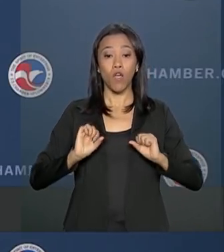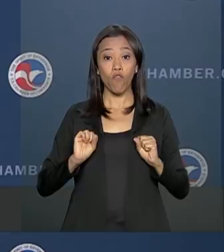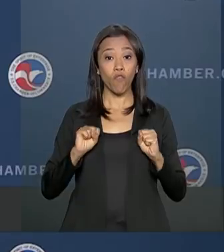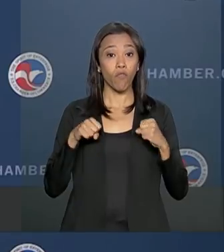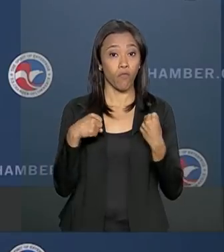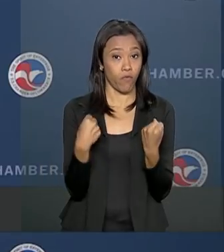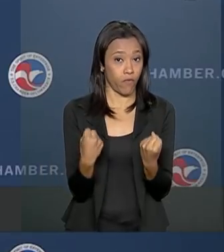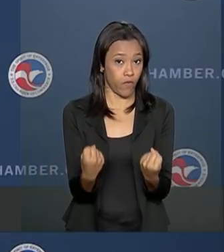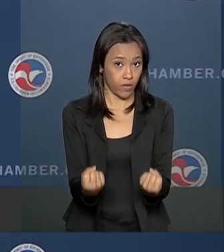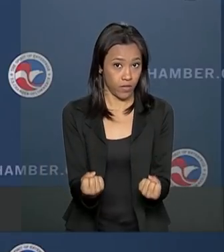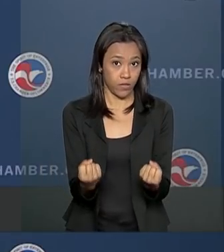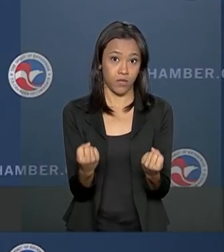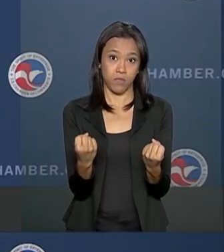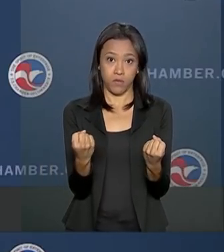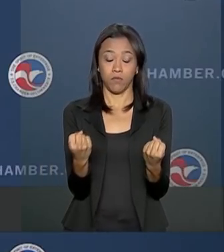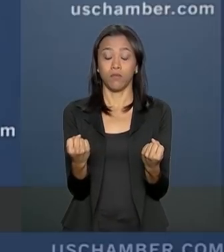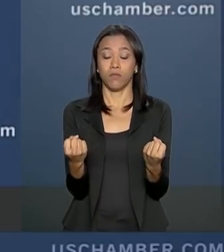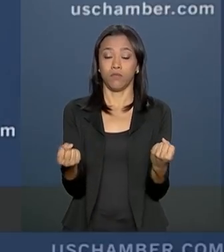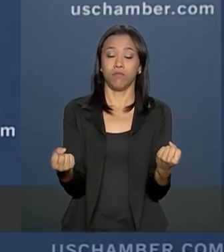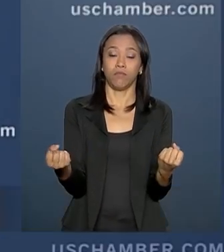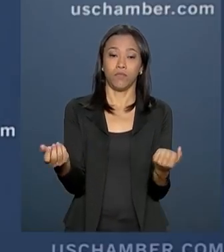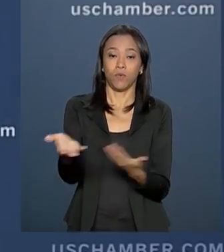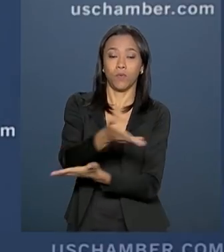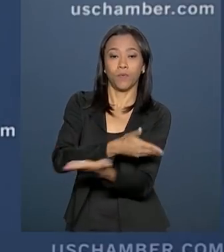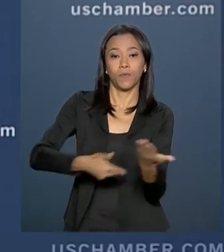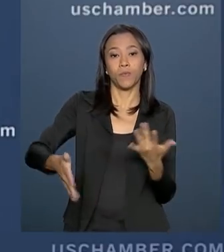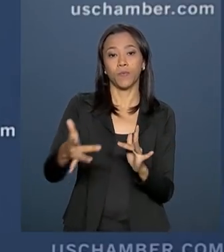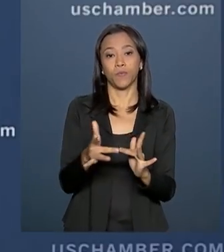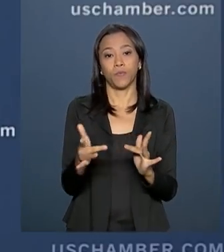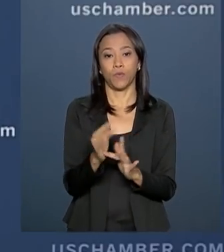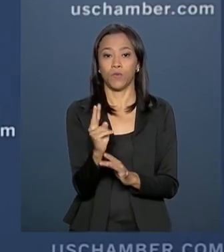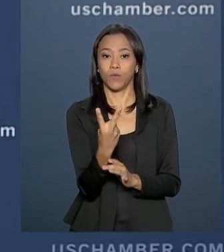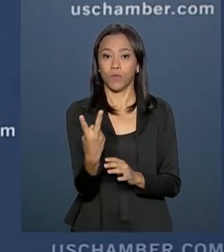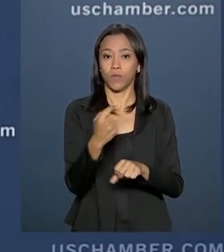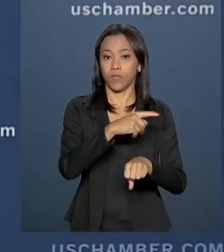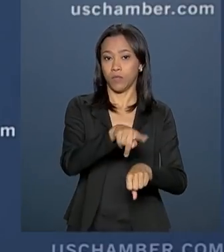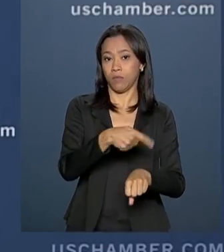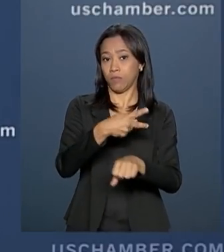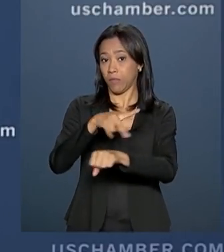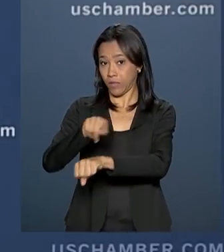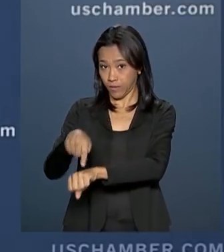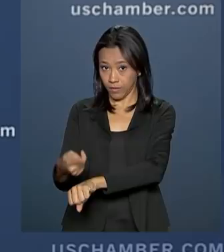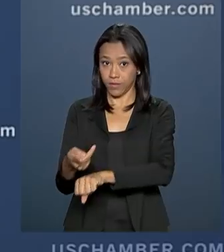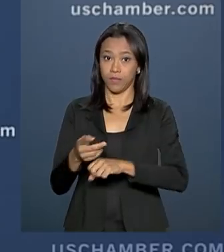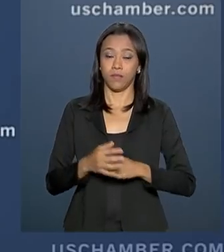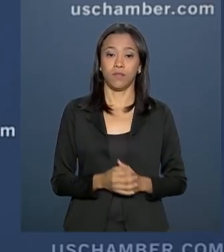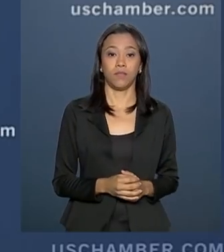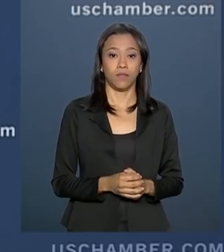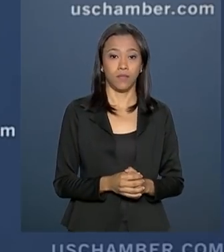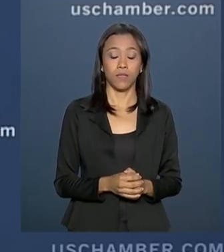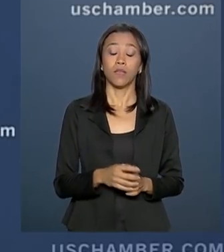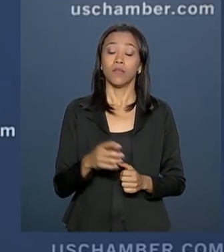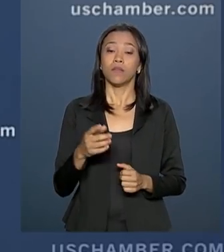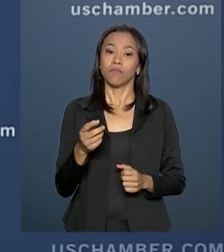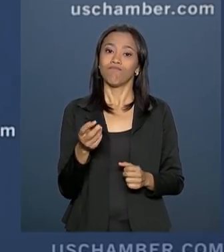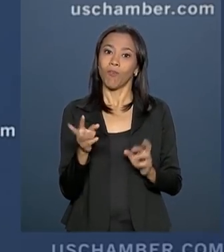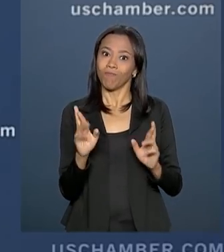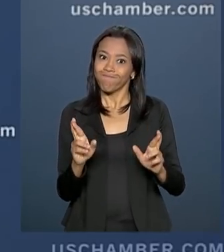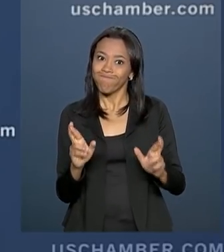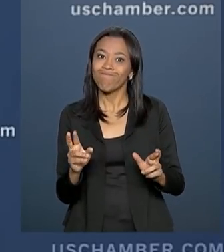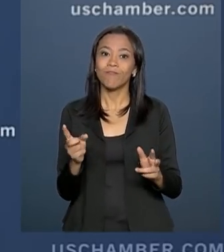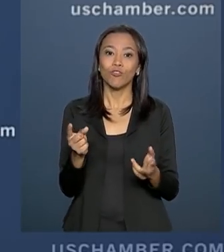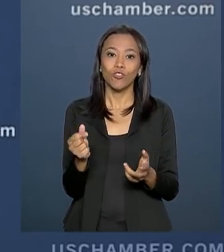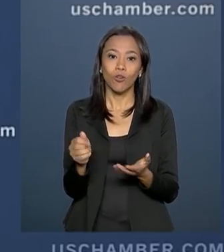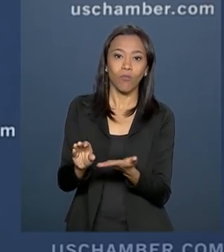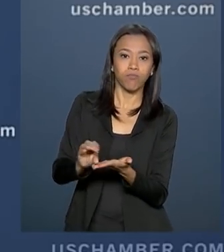da relação bilateral dos dois países. Muitos de nossos membros contam com investimentos e